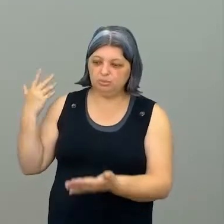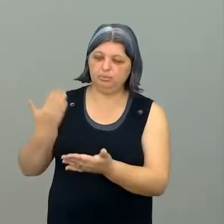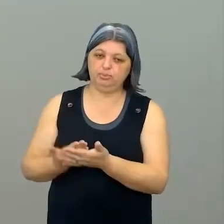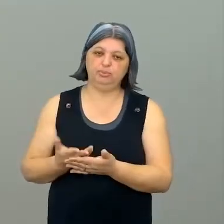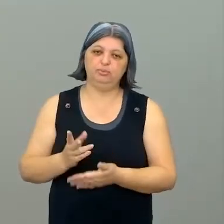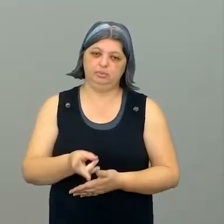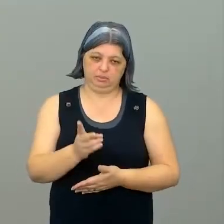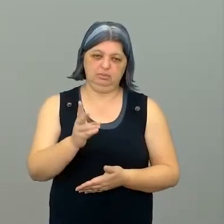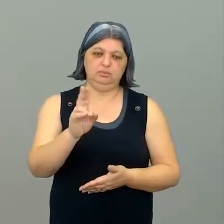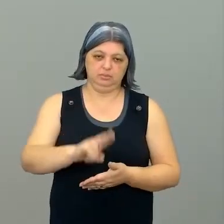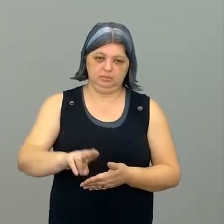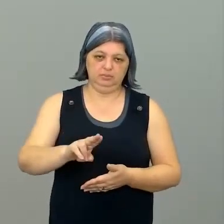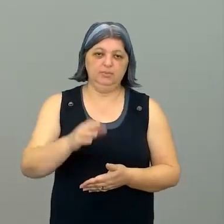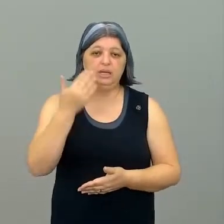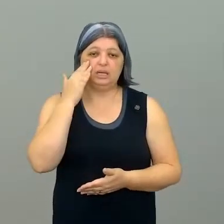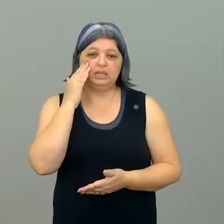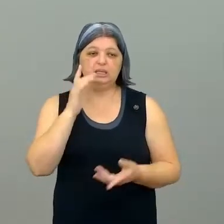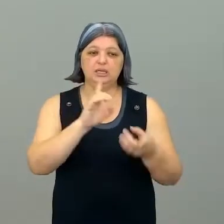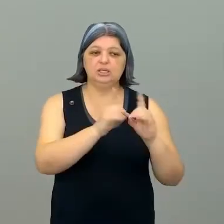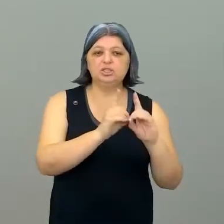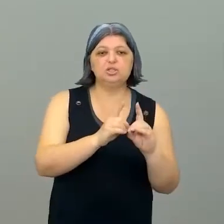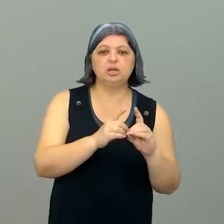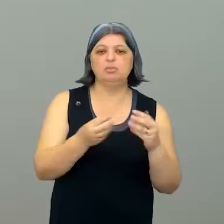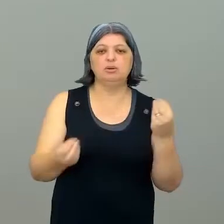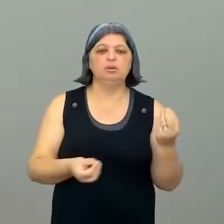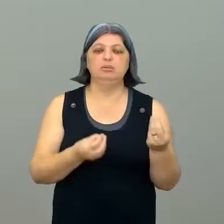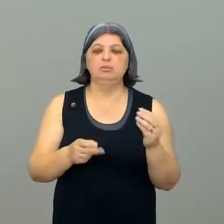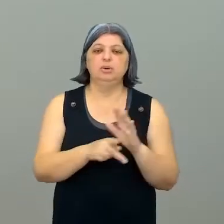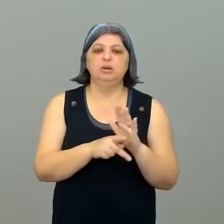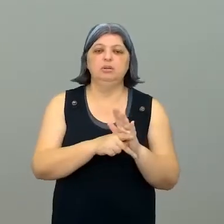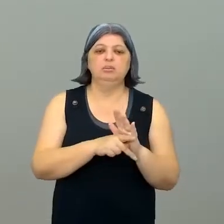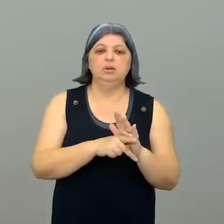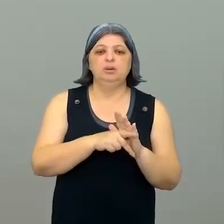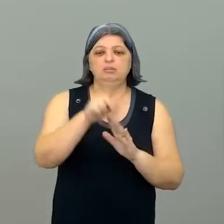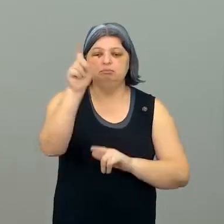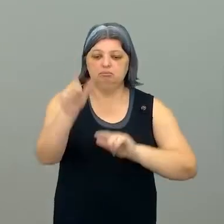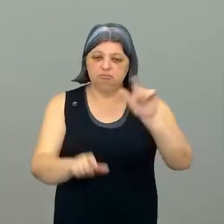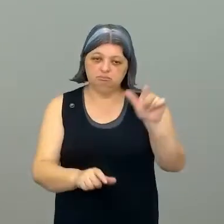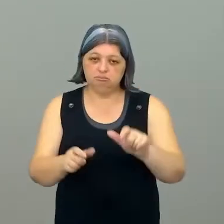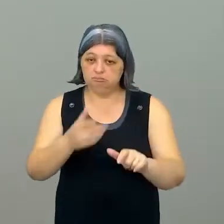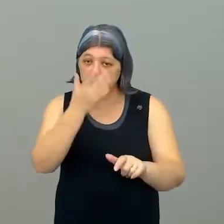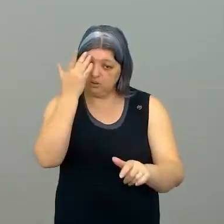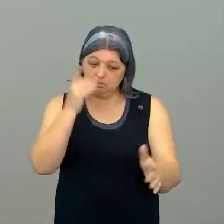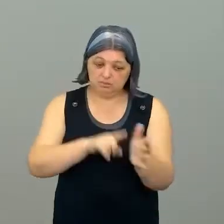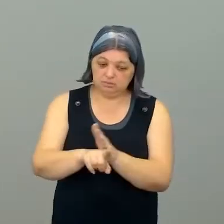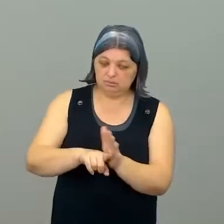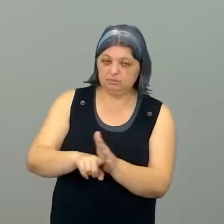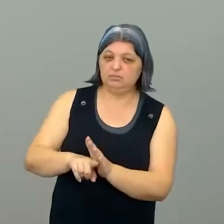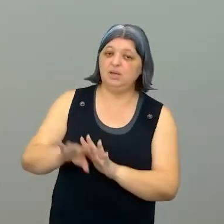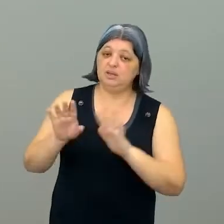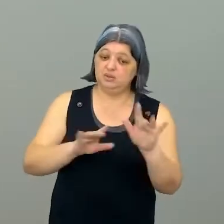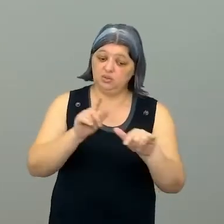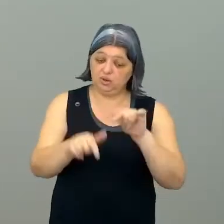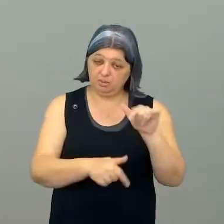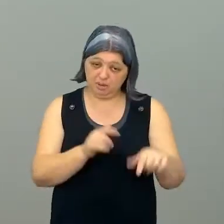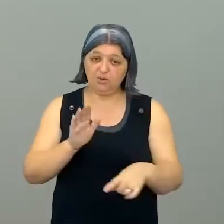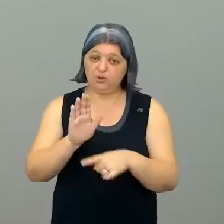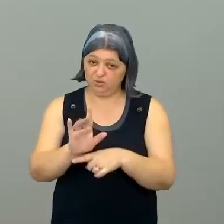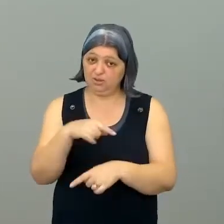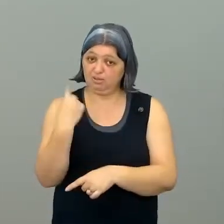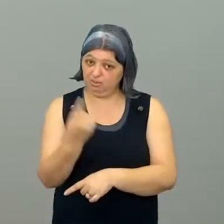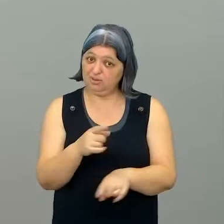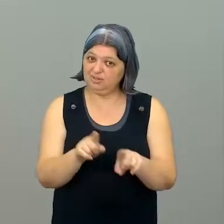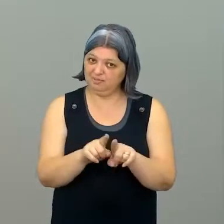entender essa dinâmica e se torne, quem sabe, um desses pesquisadores que um dia, quem sabe, o seu trabalho não vai ajudar a gente aqui também,